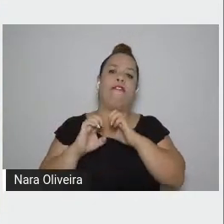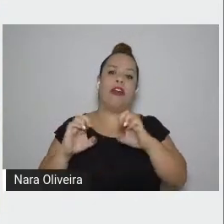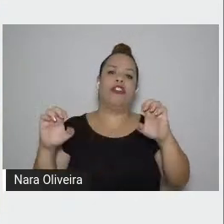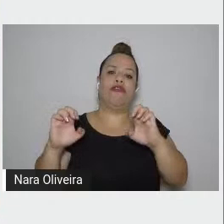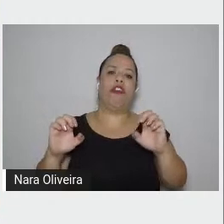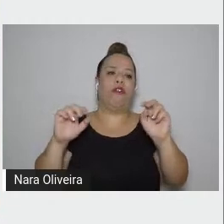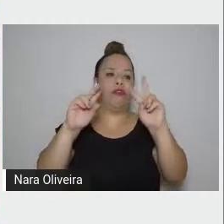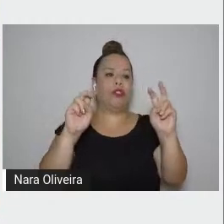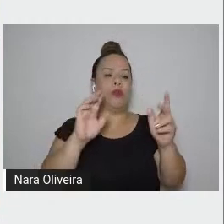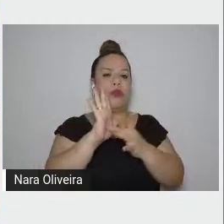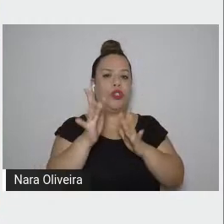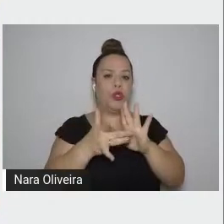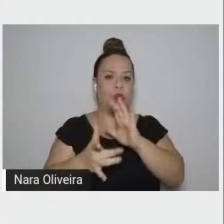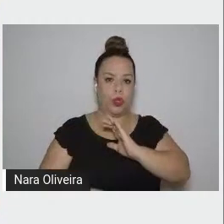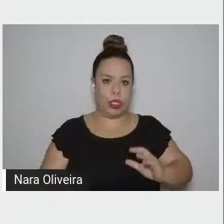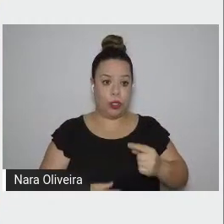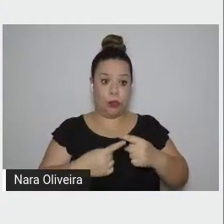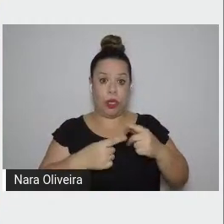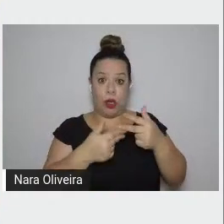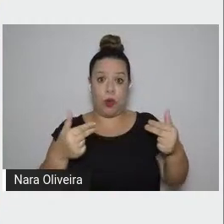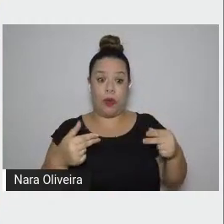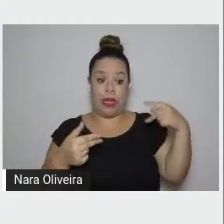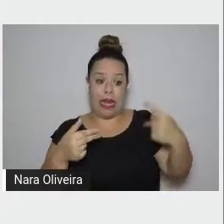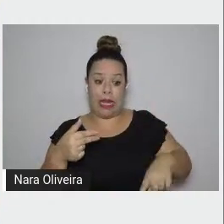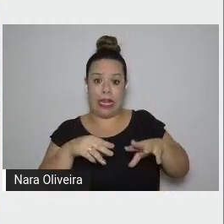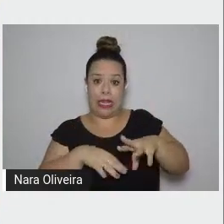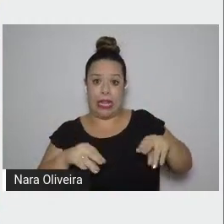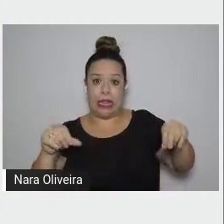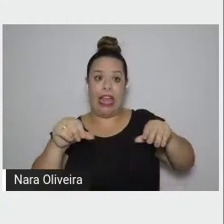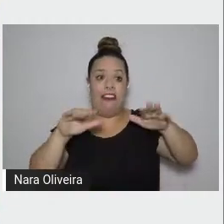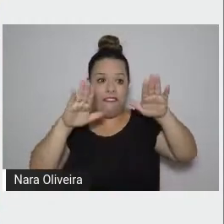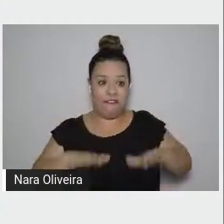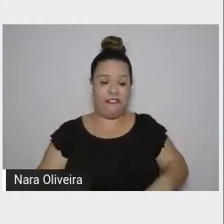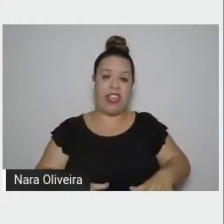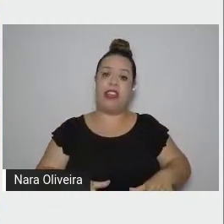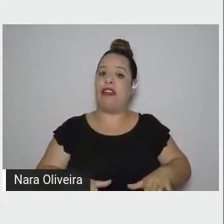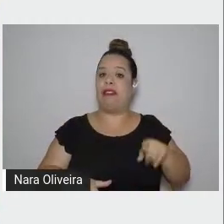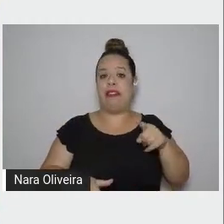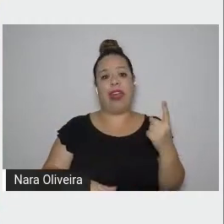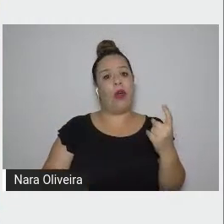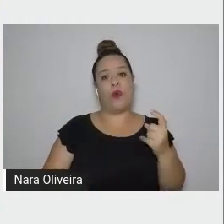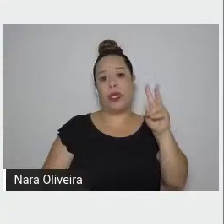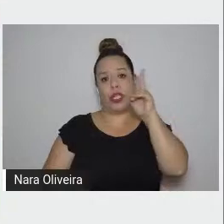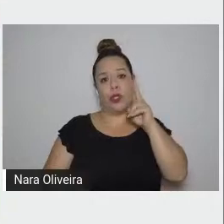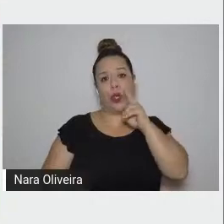que vão ficar na Terra e delas se faz a única história possível.